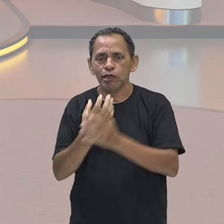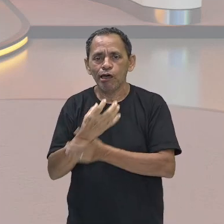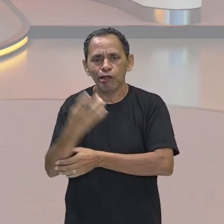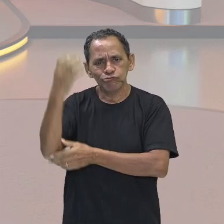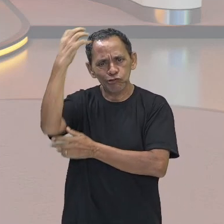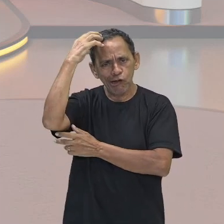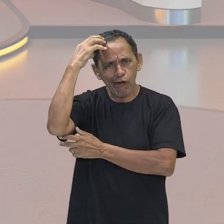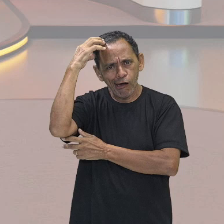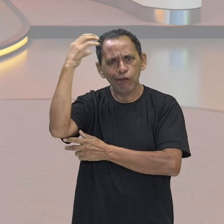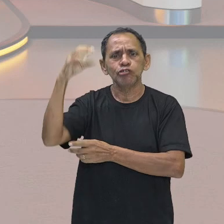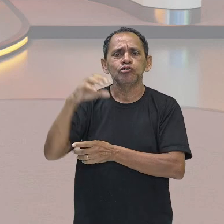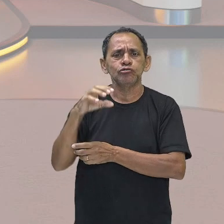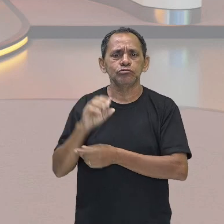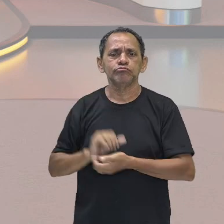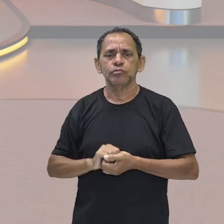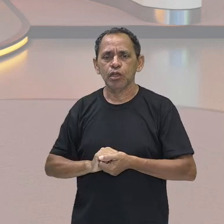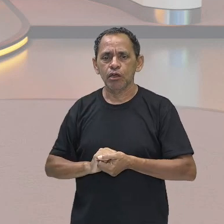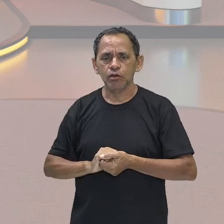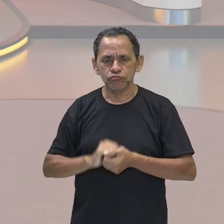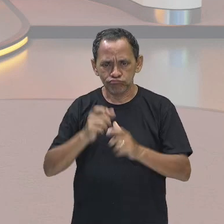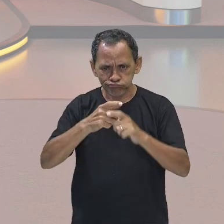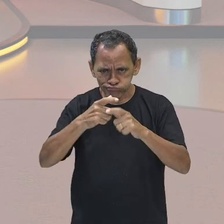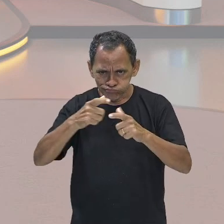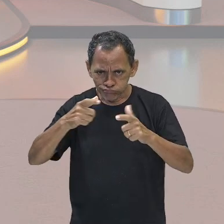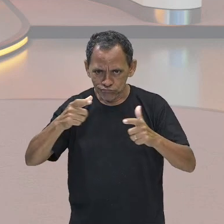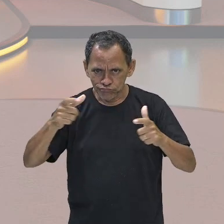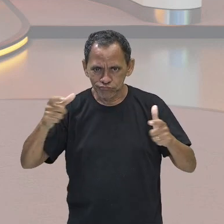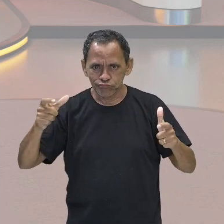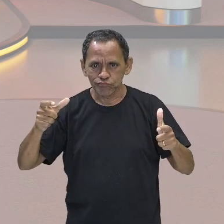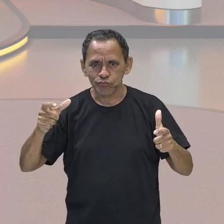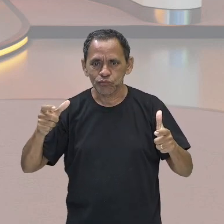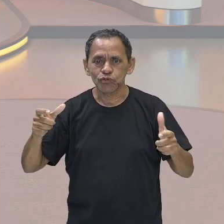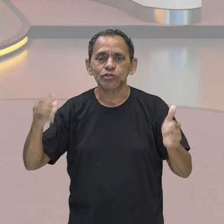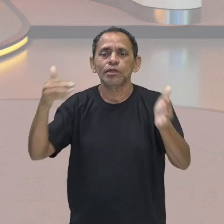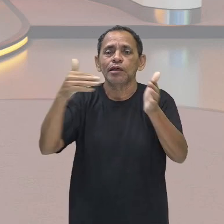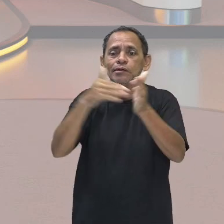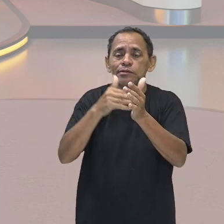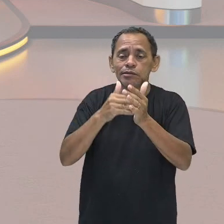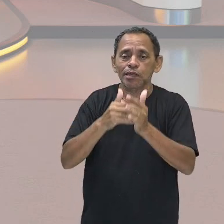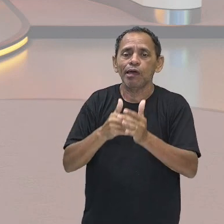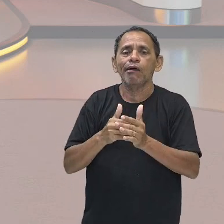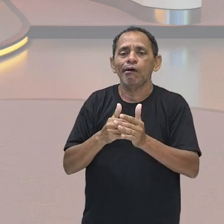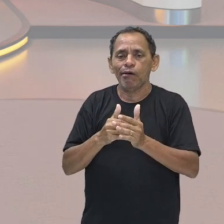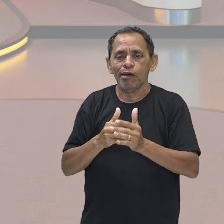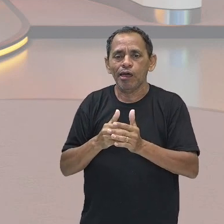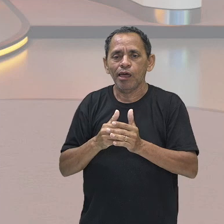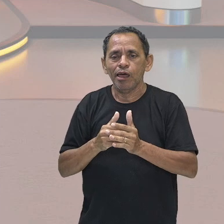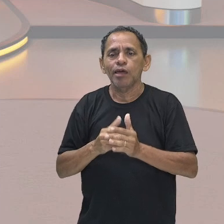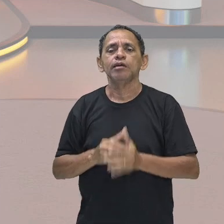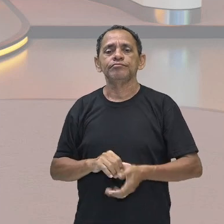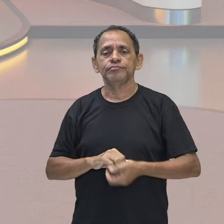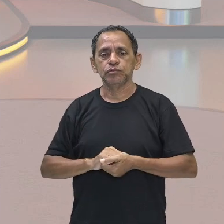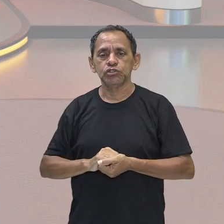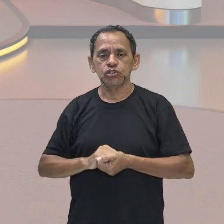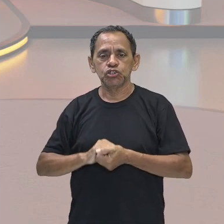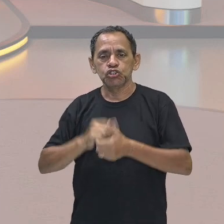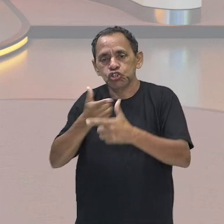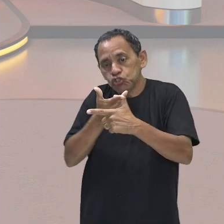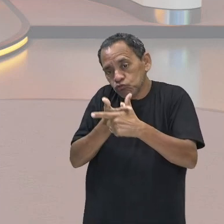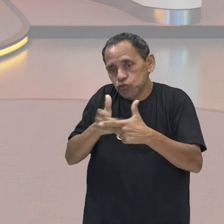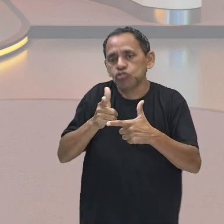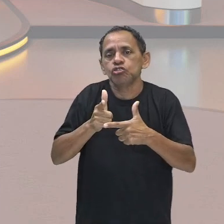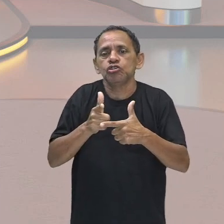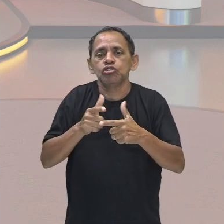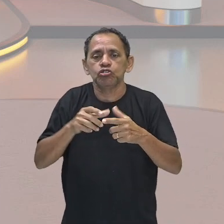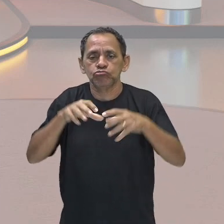que foram ficando maiores até se resumirem a dois. O Alto, no Vale do Nilo. E o Baixo Egito, no